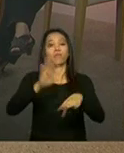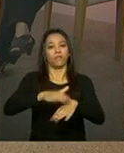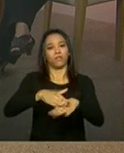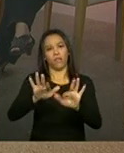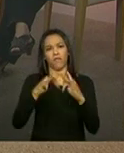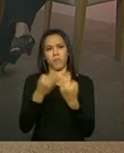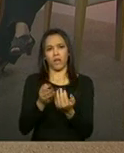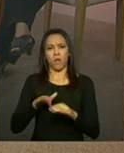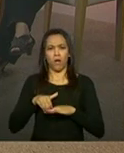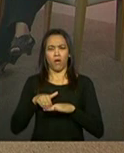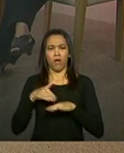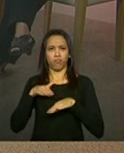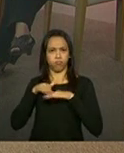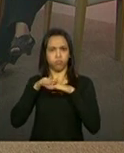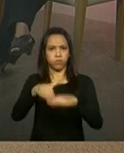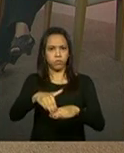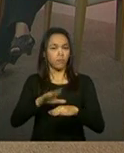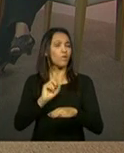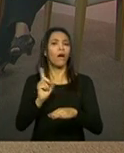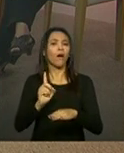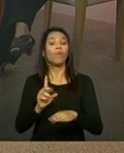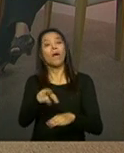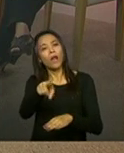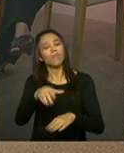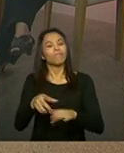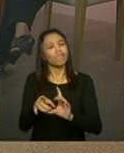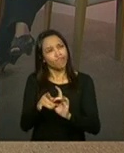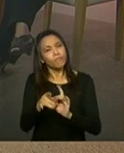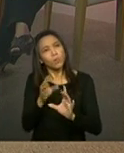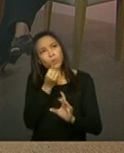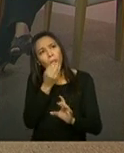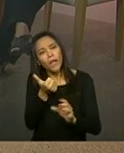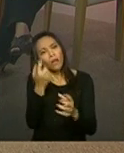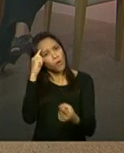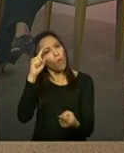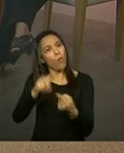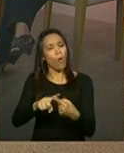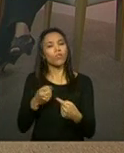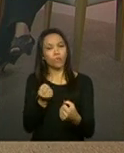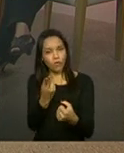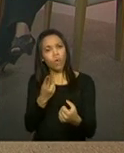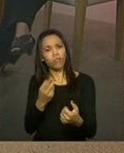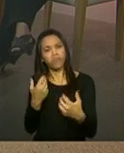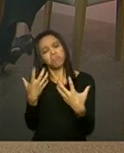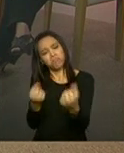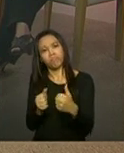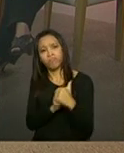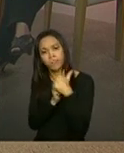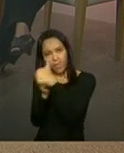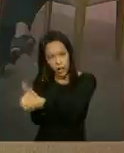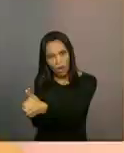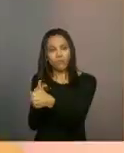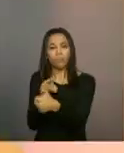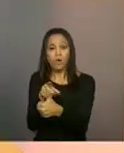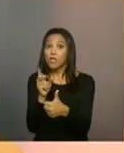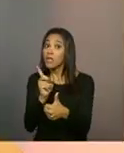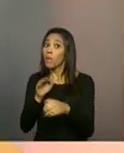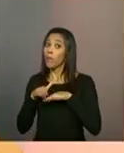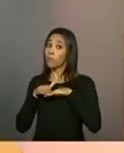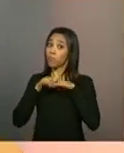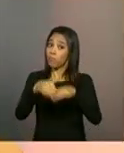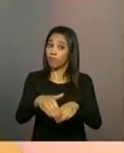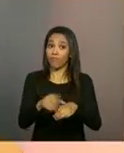seja, a família tem que manifestar que ela quer ser acompanhada ou concordar com o acompanhamento. O acompanhamento familiar, ele não é uma imposição